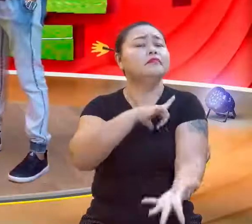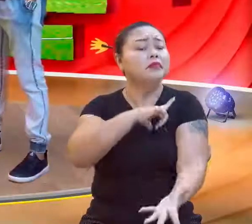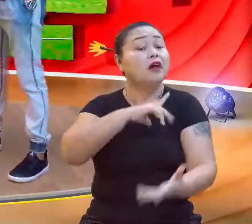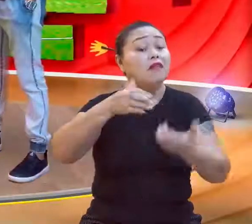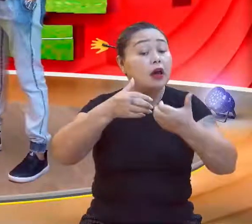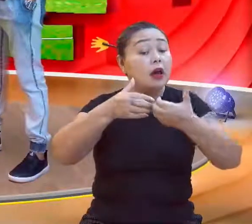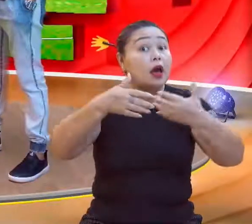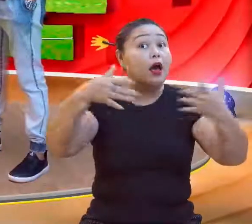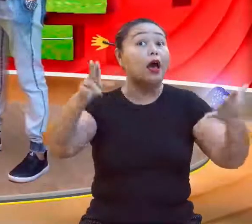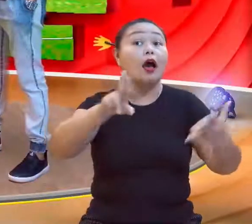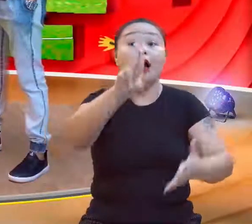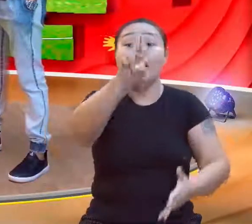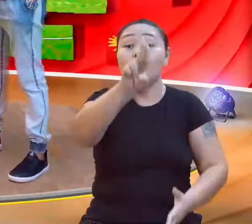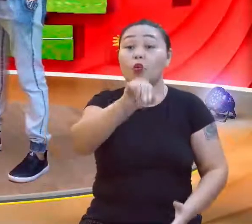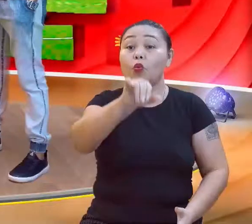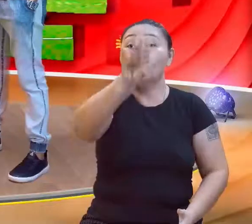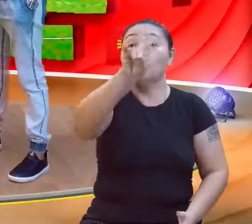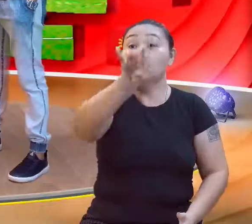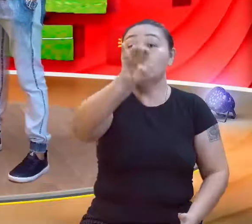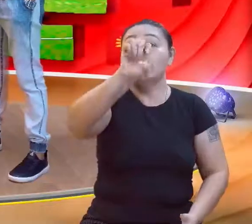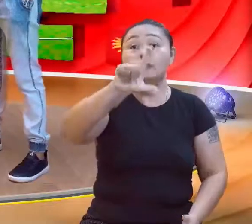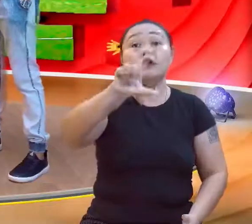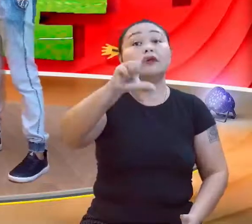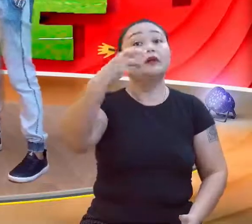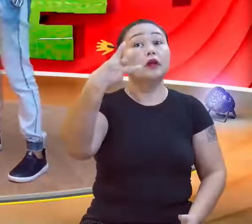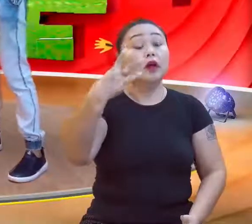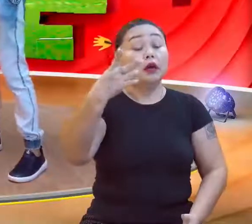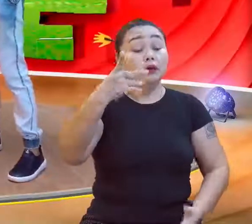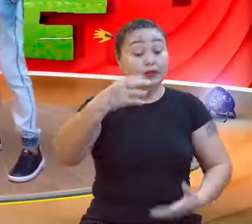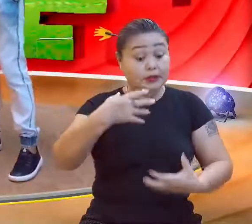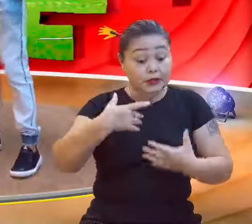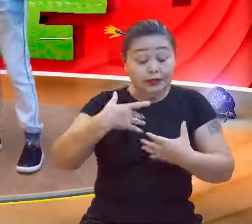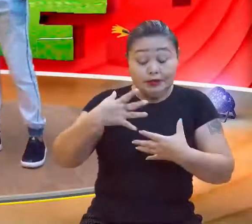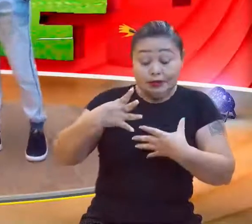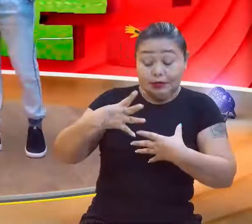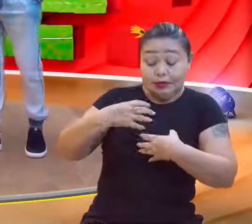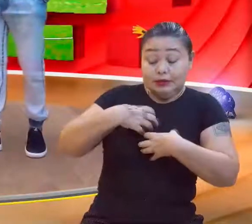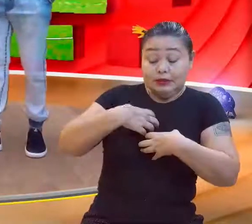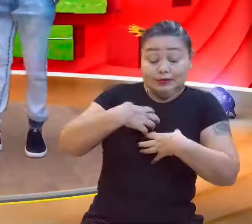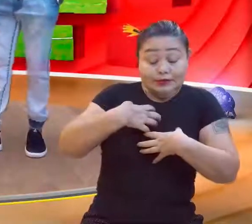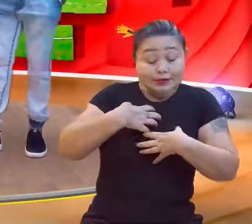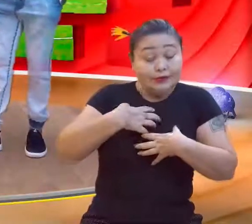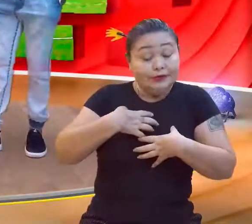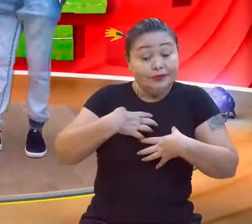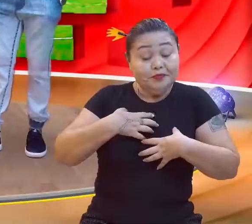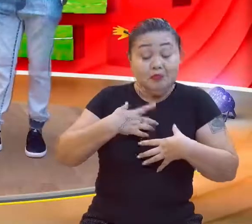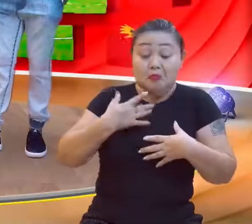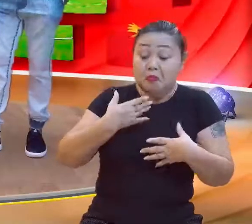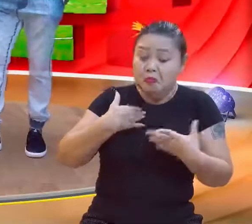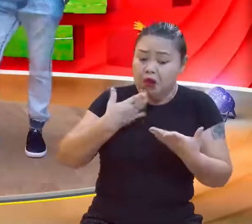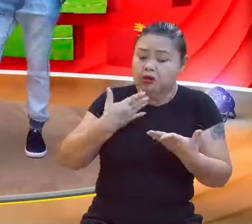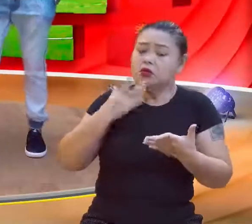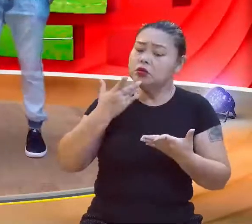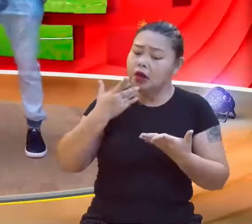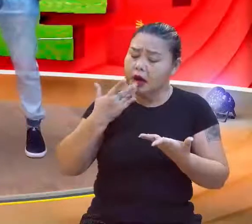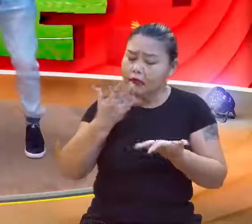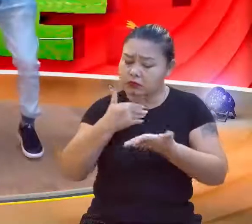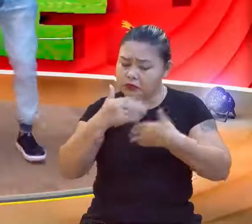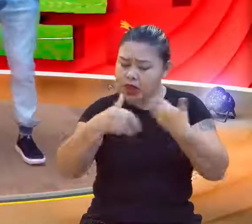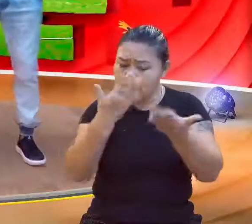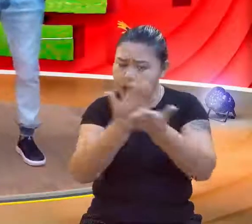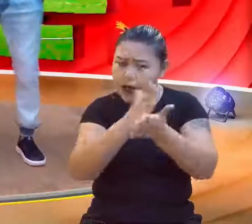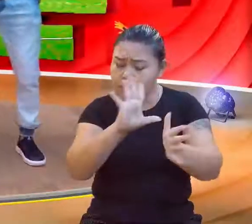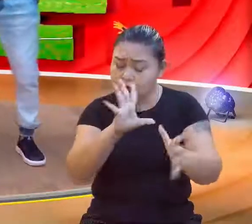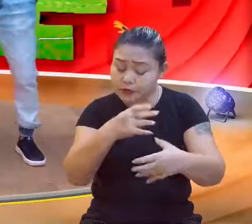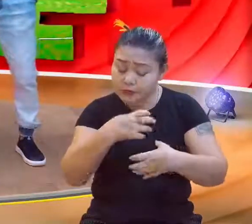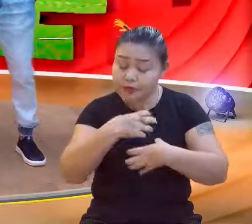a Unidade 3. Já me deu uma sensação de que, poxa, está acabando. Fica dois tipos de sentimento.